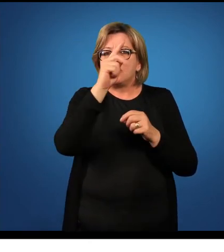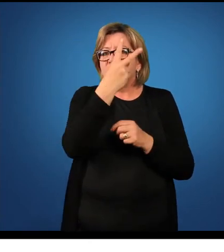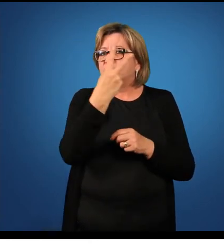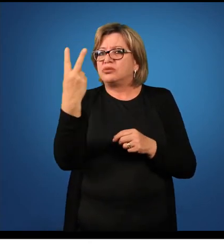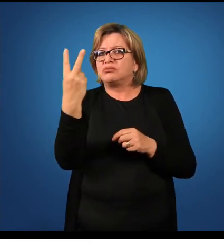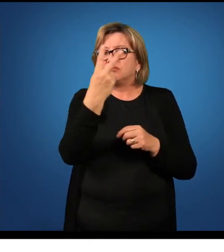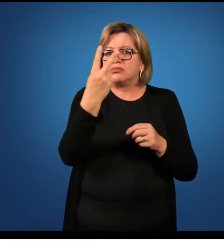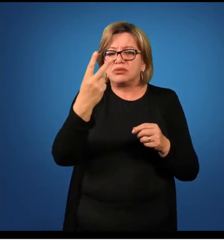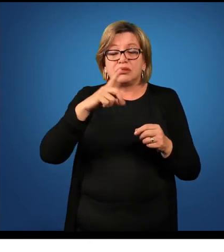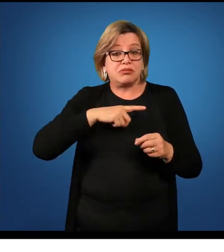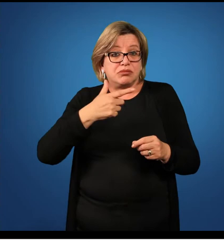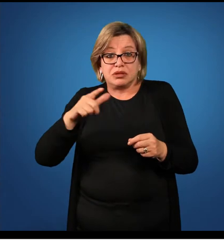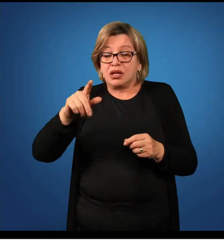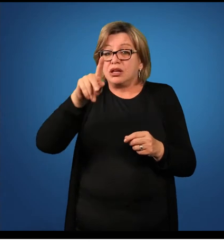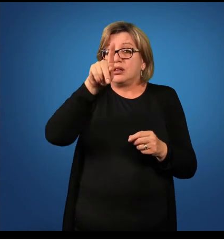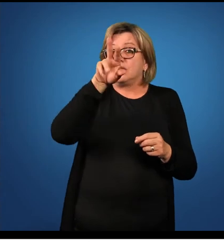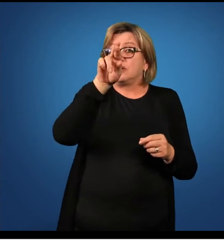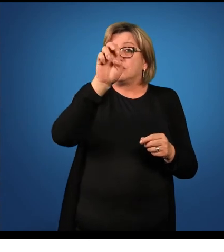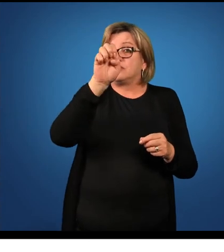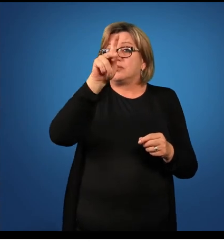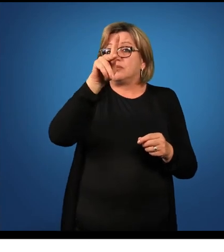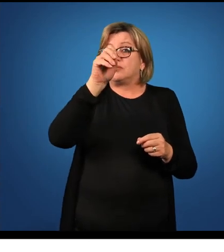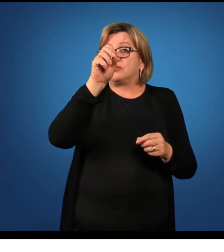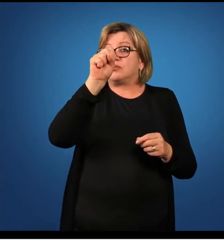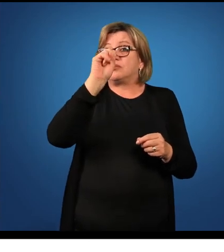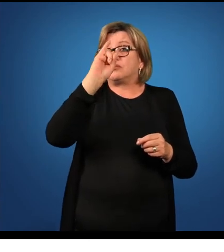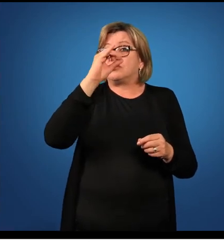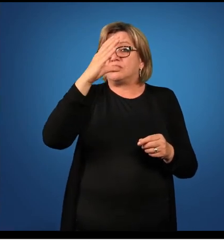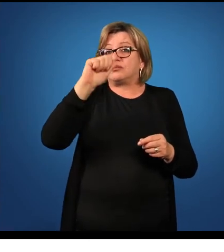preposição estaremos